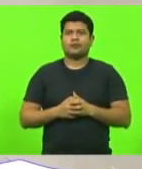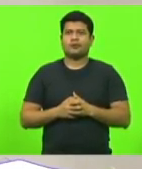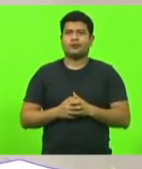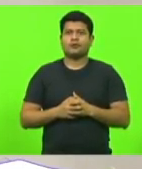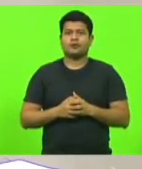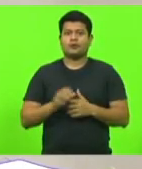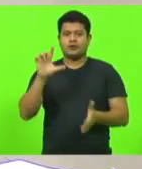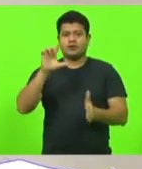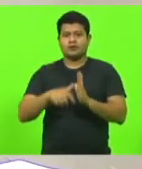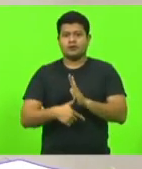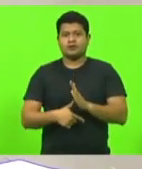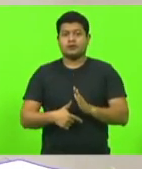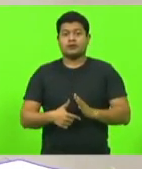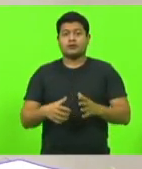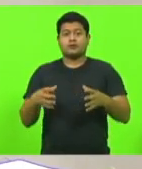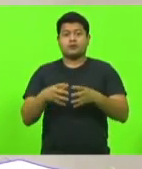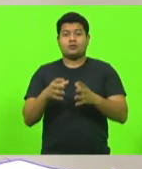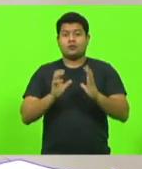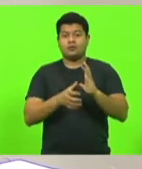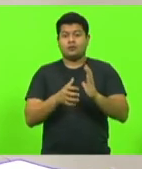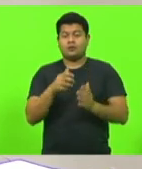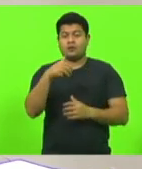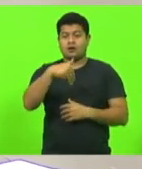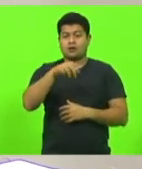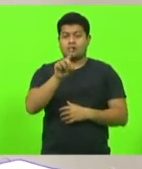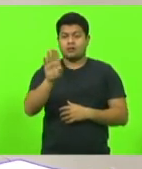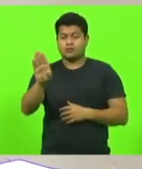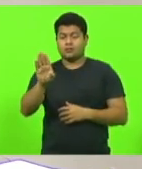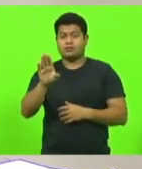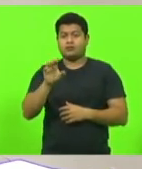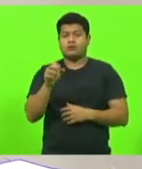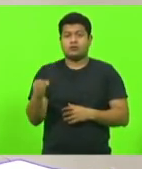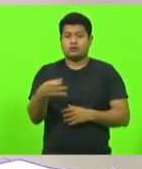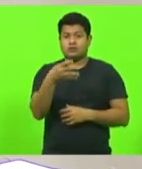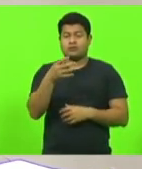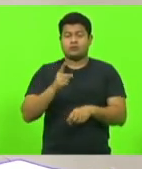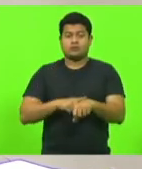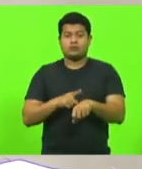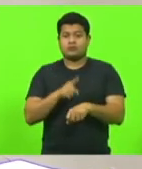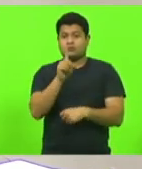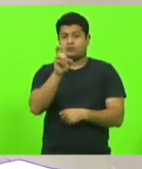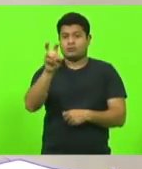Próximo bloco, bloco MDB, Partido Novo. Quinze minutos.